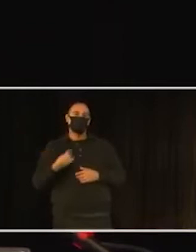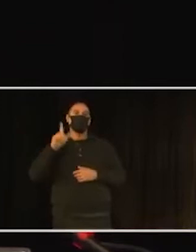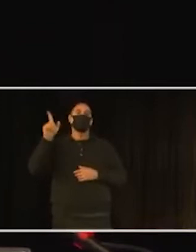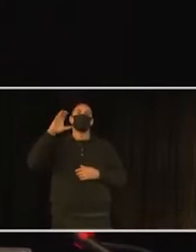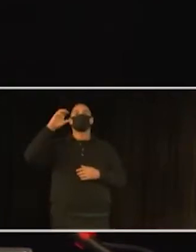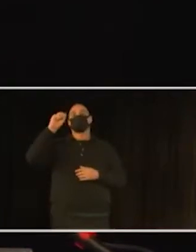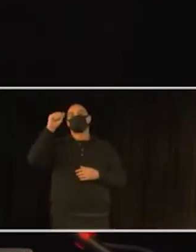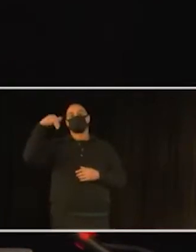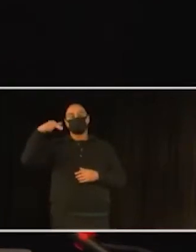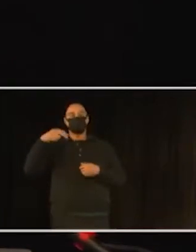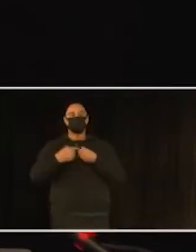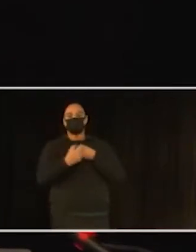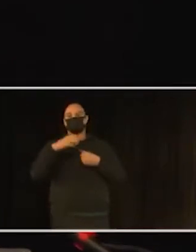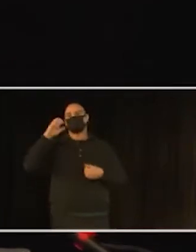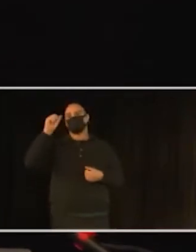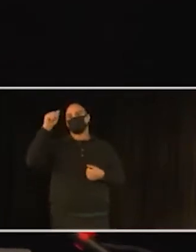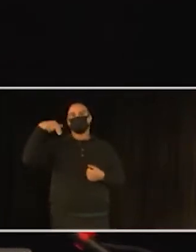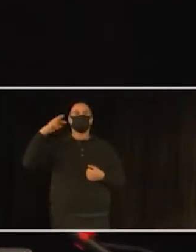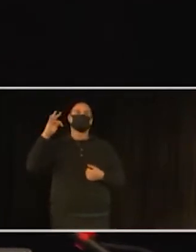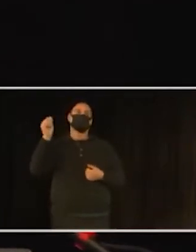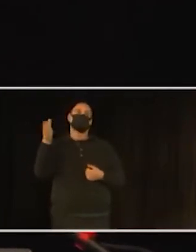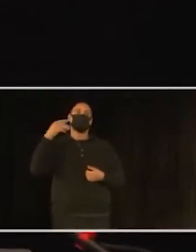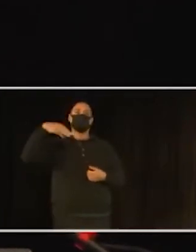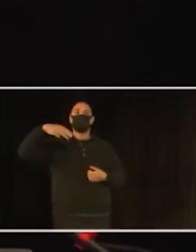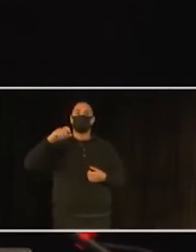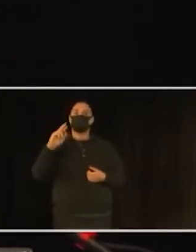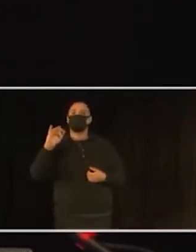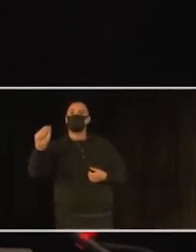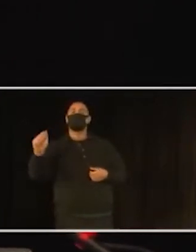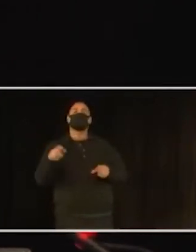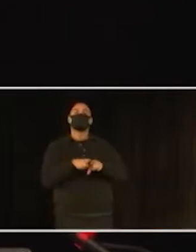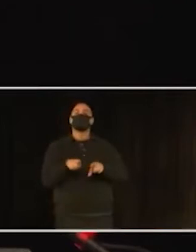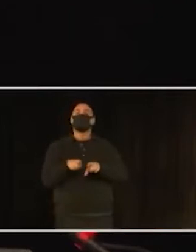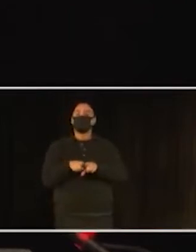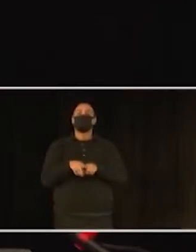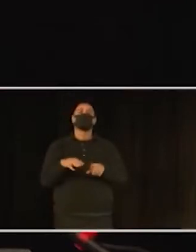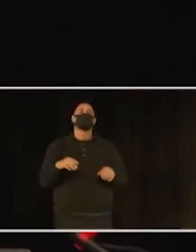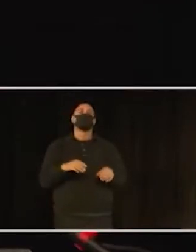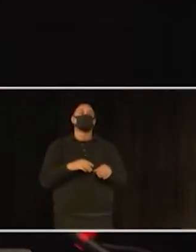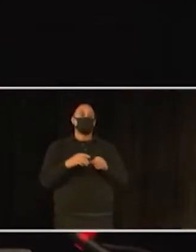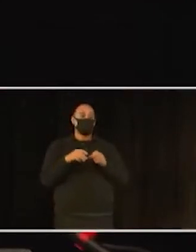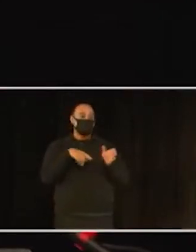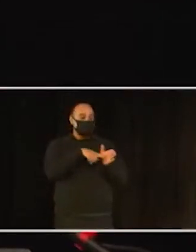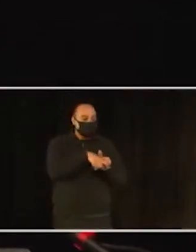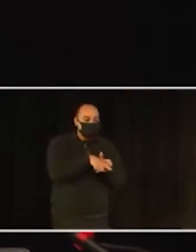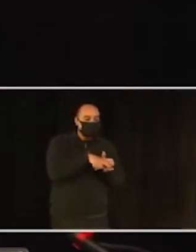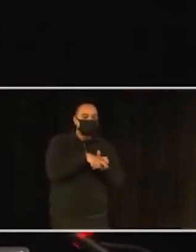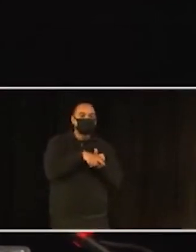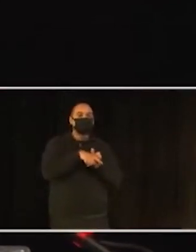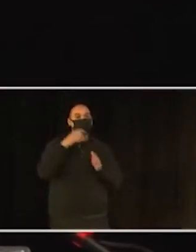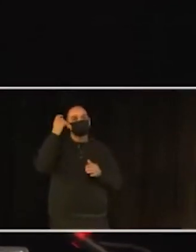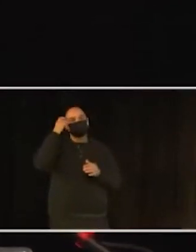consultoria nas áreas rodoviárias e urbanas com análise e soluções de segurança viária, engenharia de tráfego e